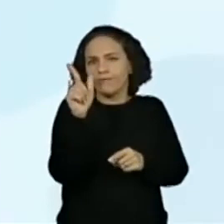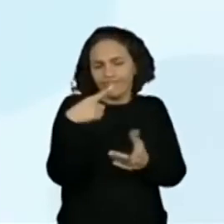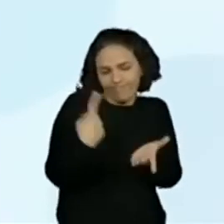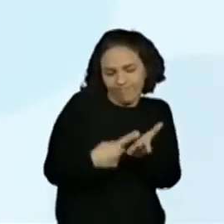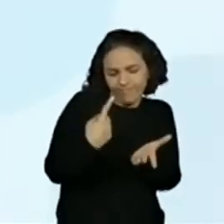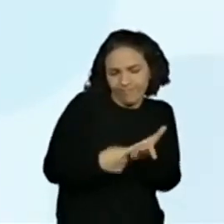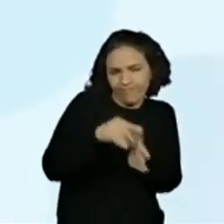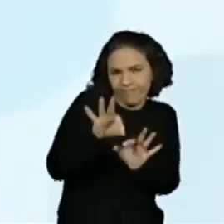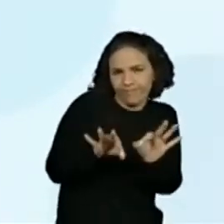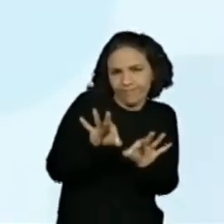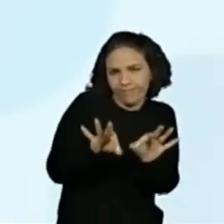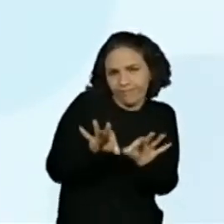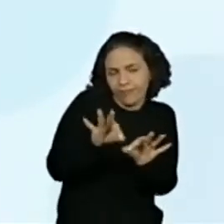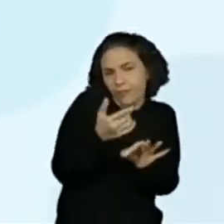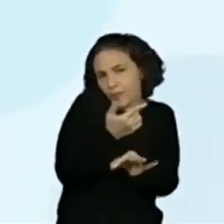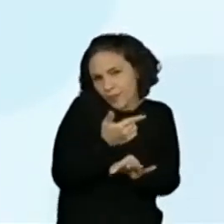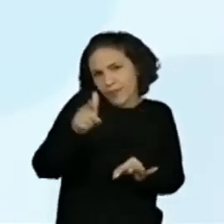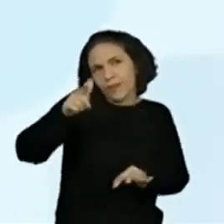Outro plano